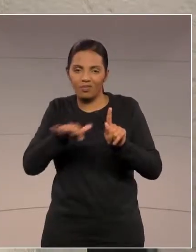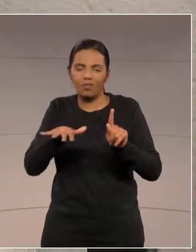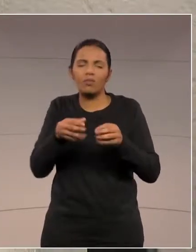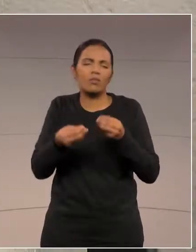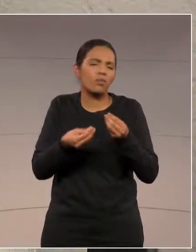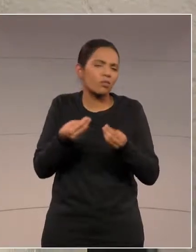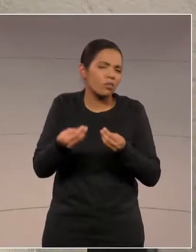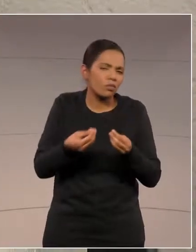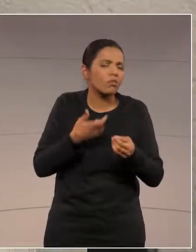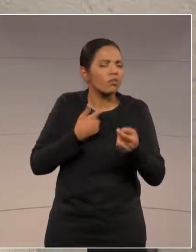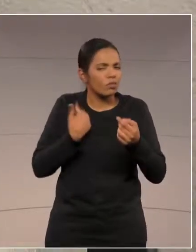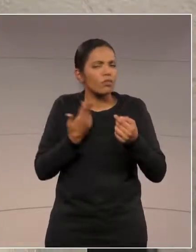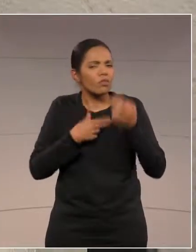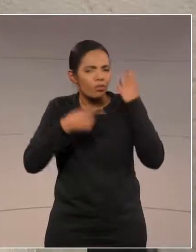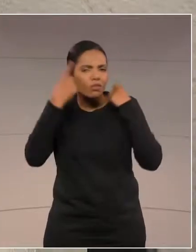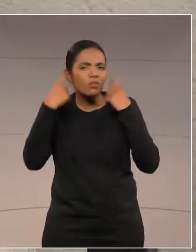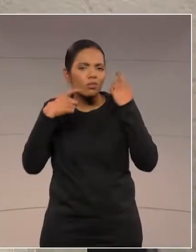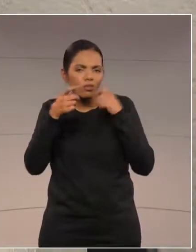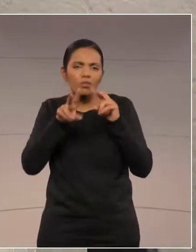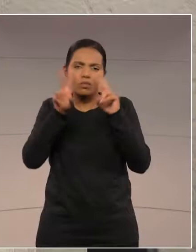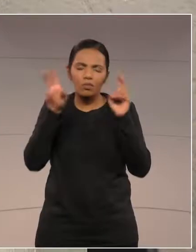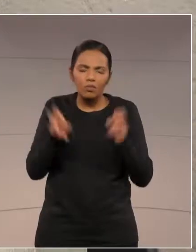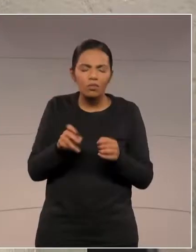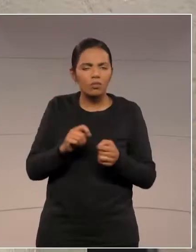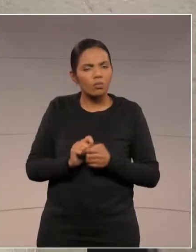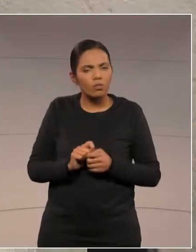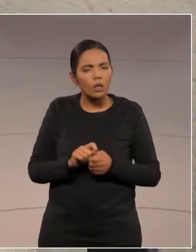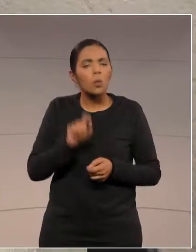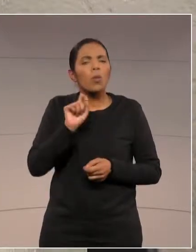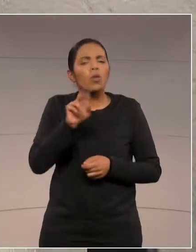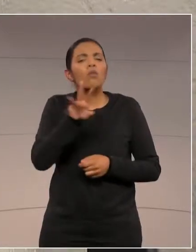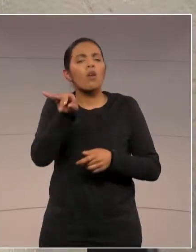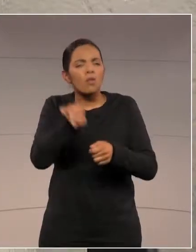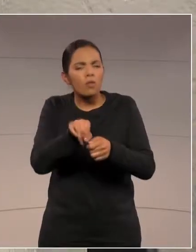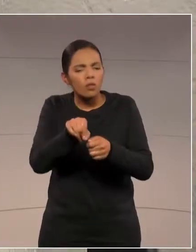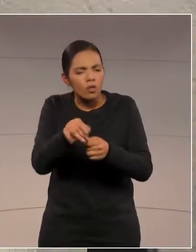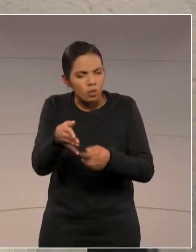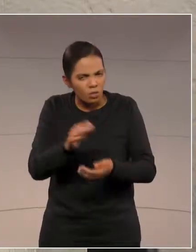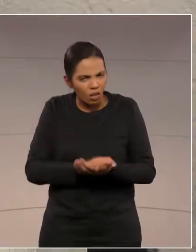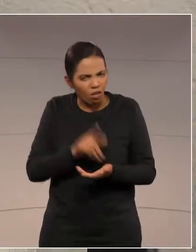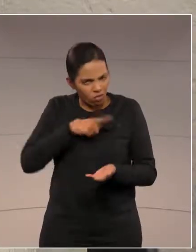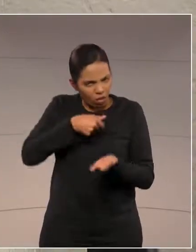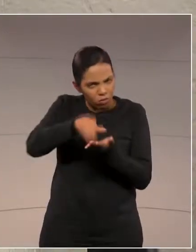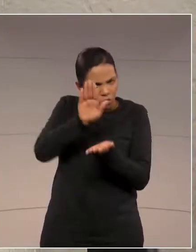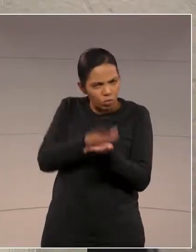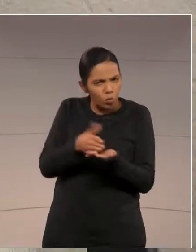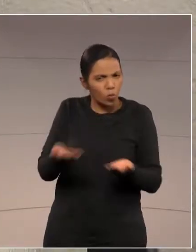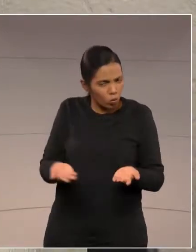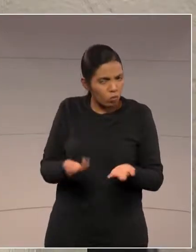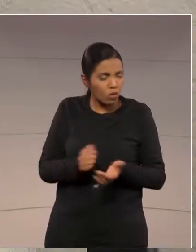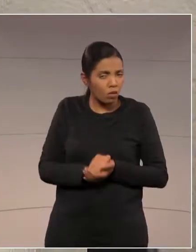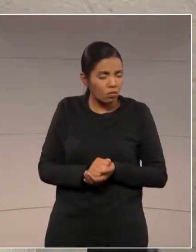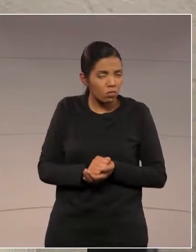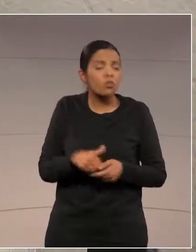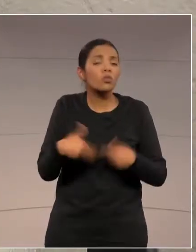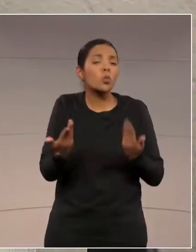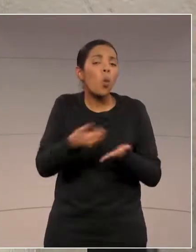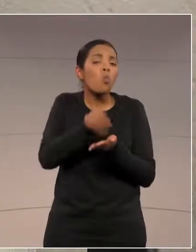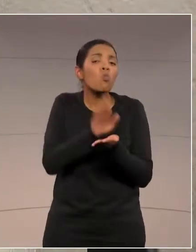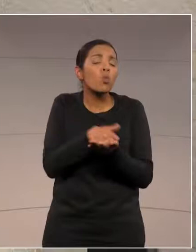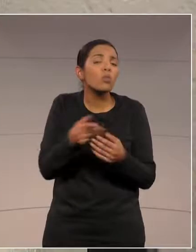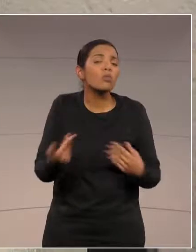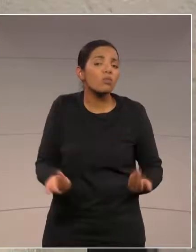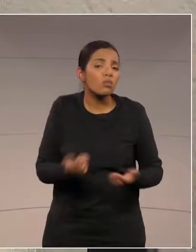preocupação a respeito desse assunto. O que será feito? Eles serão multados? Que tipo de multa?